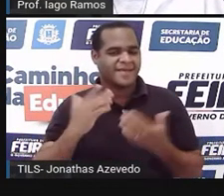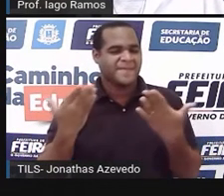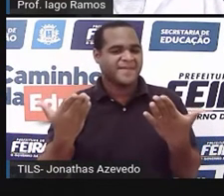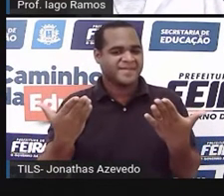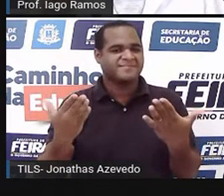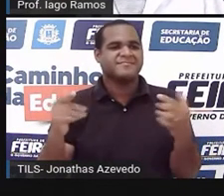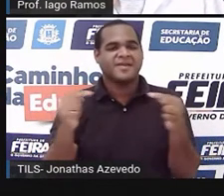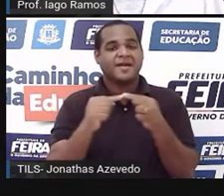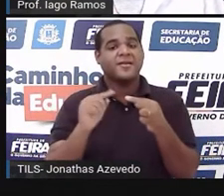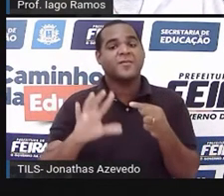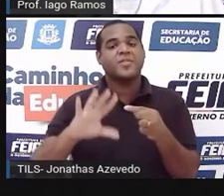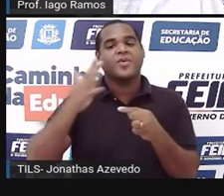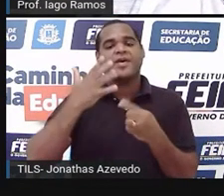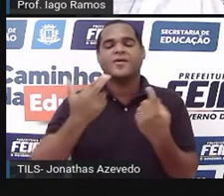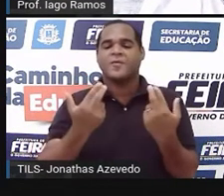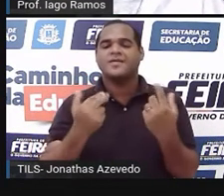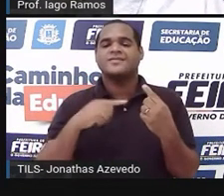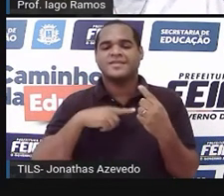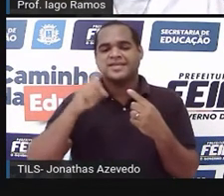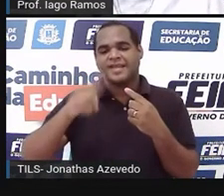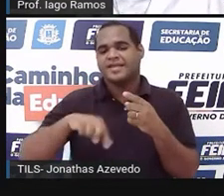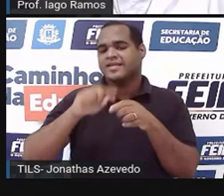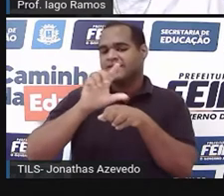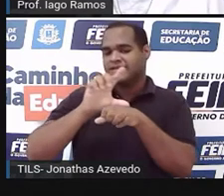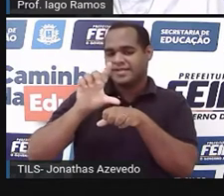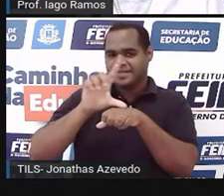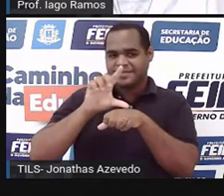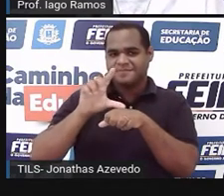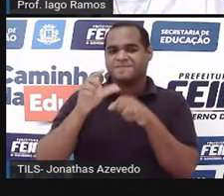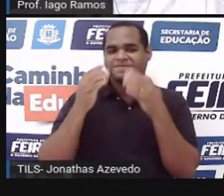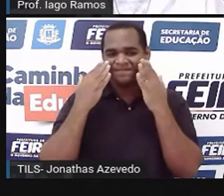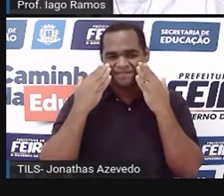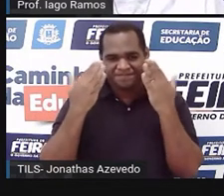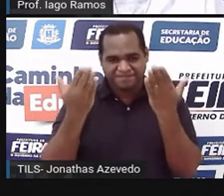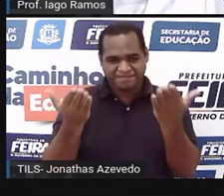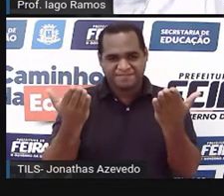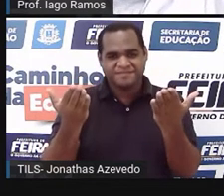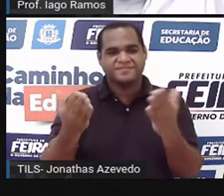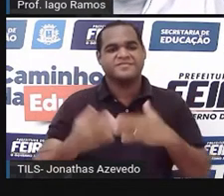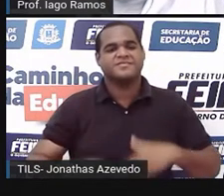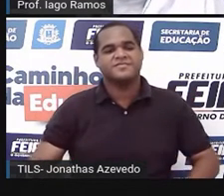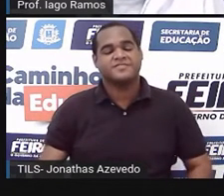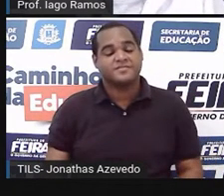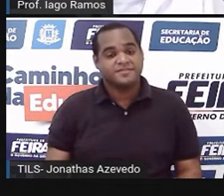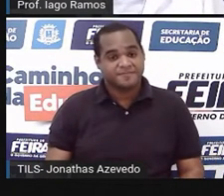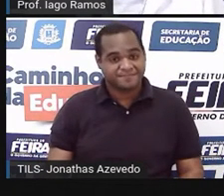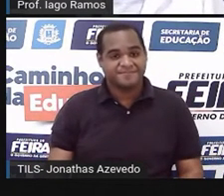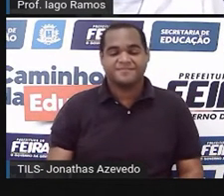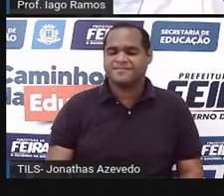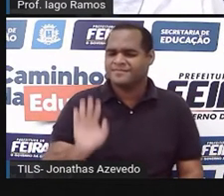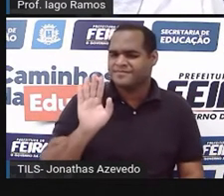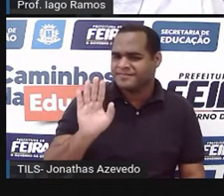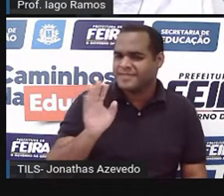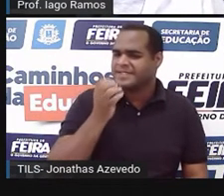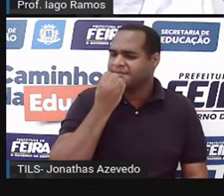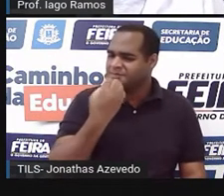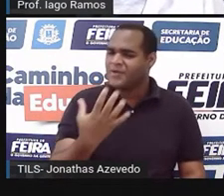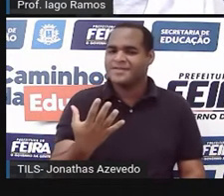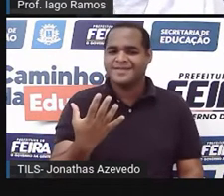acontecendo nesse triângulo lilás que aparece aí na tela para você. Mas, beleza,